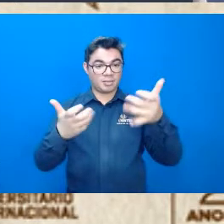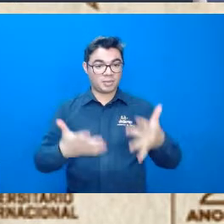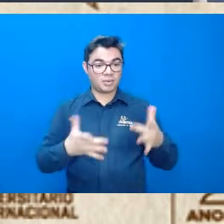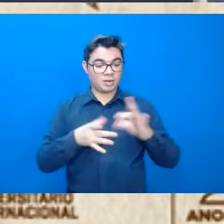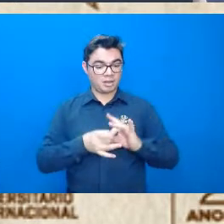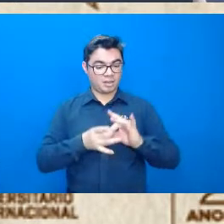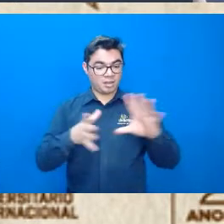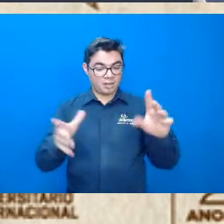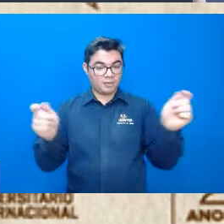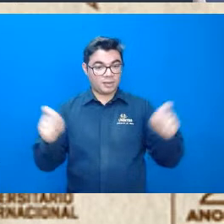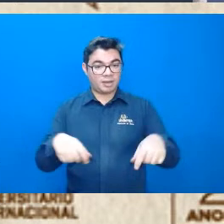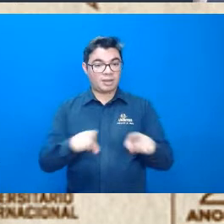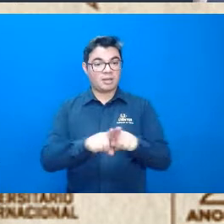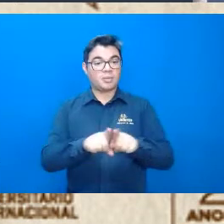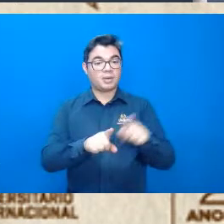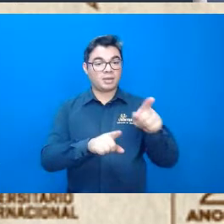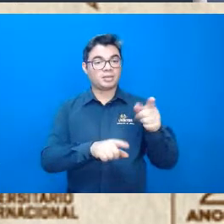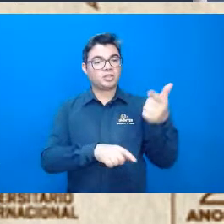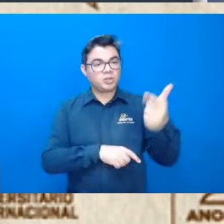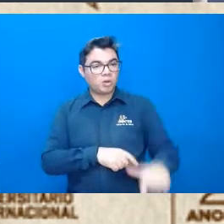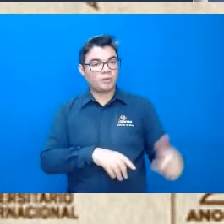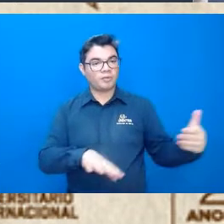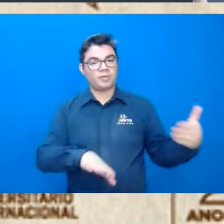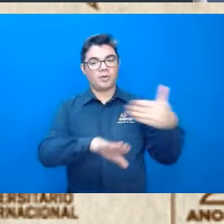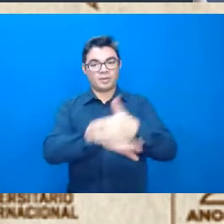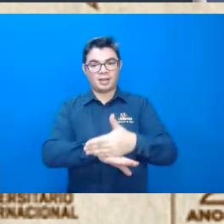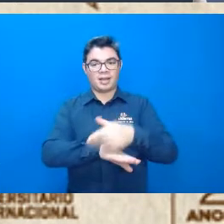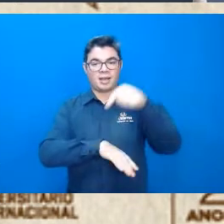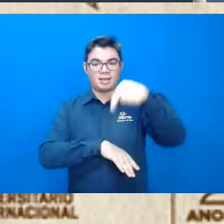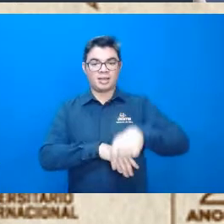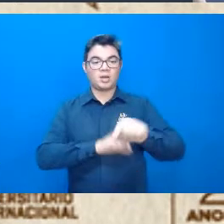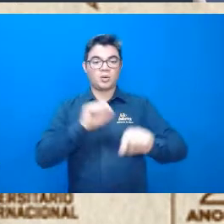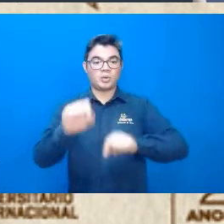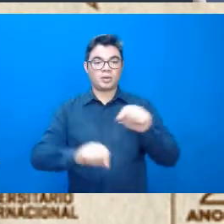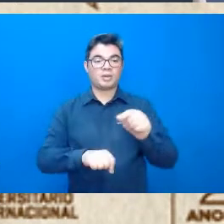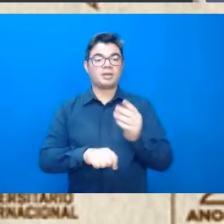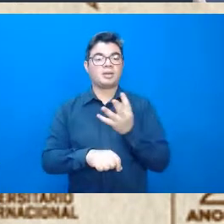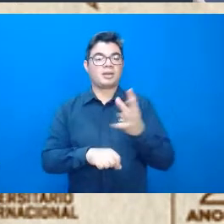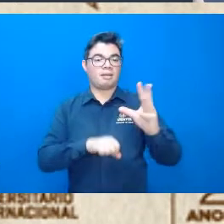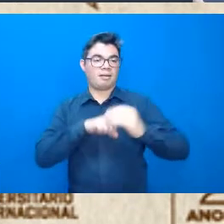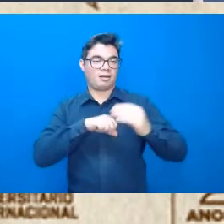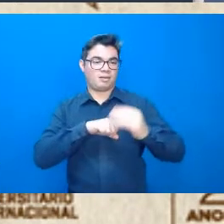disposição para mais vezes participar de eventos como esse que agregam muito ao conhecimento.